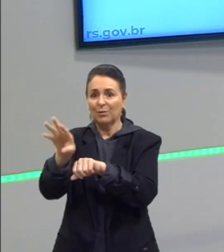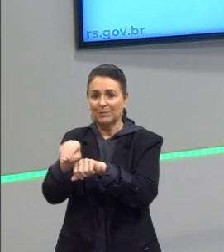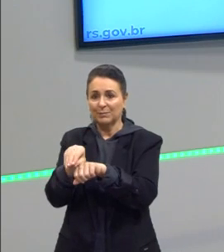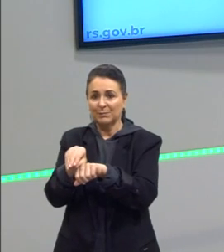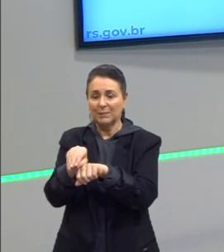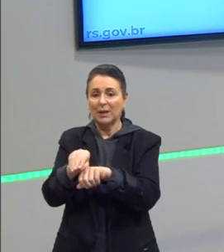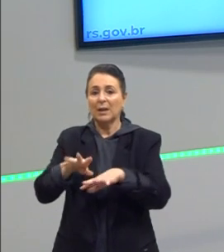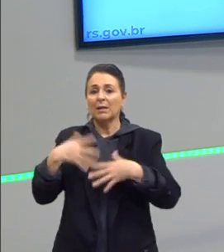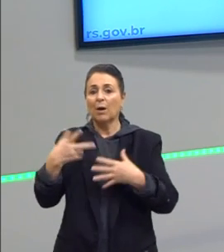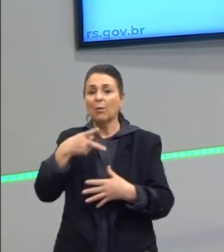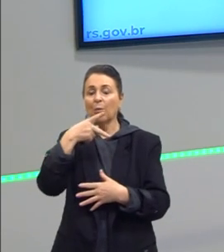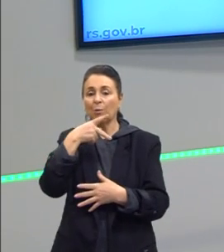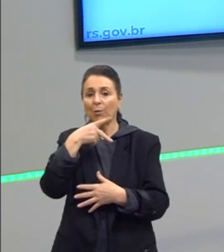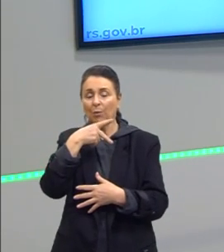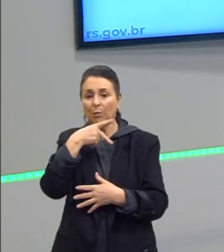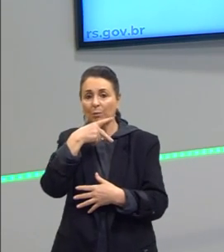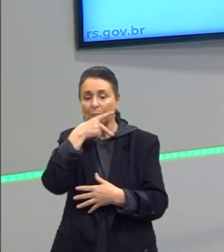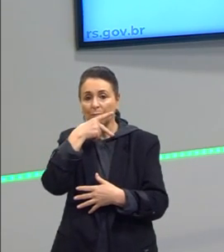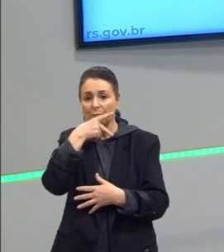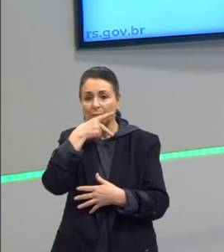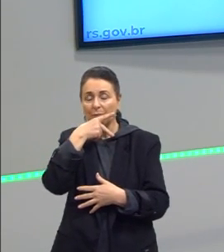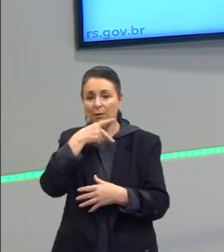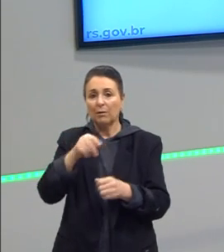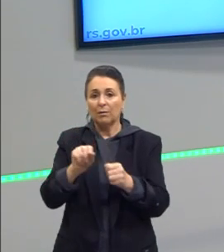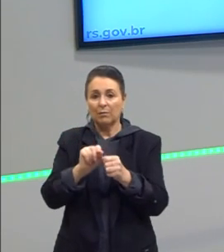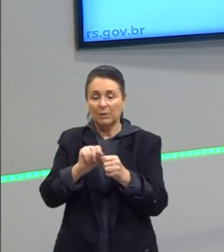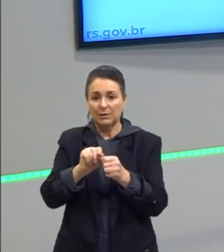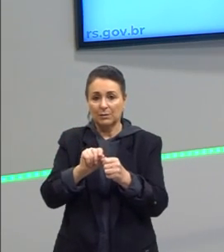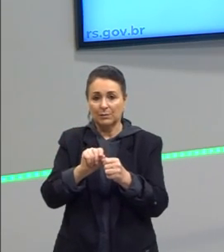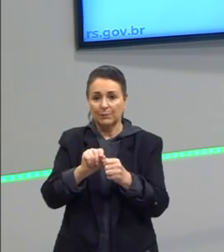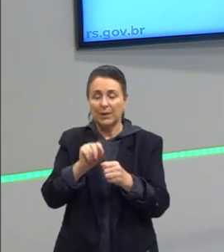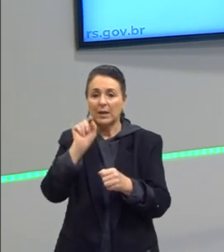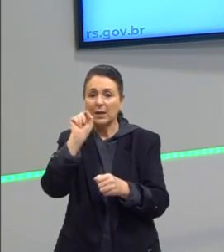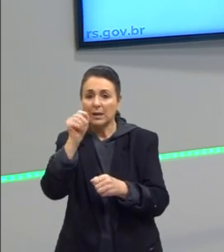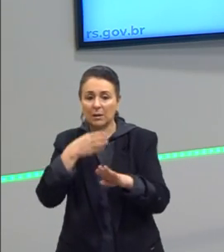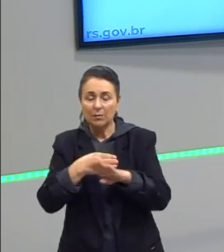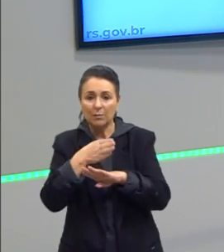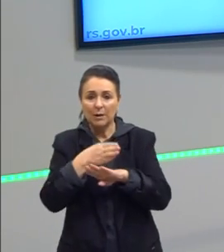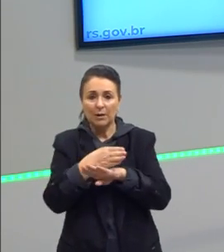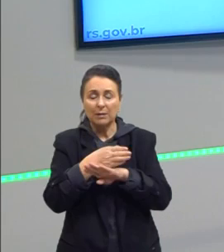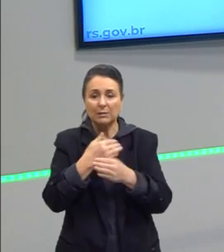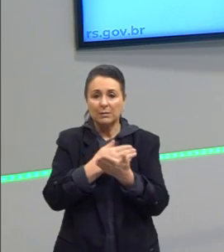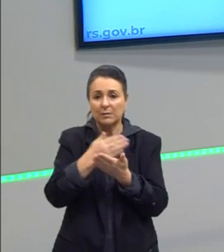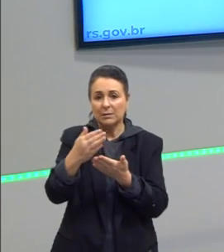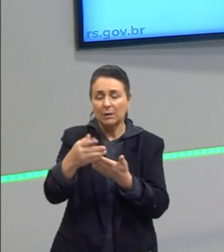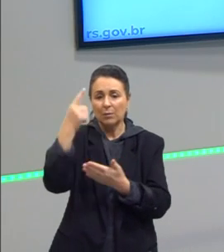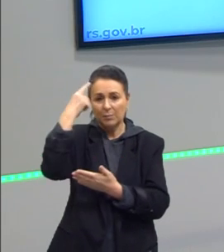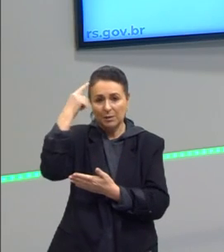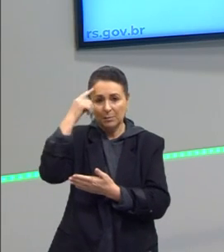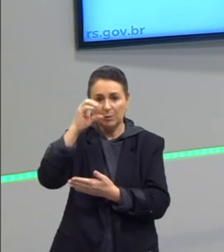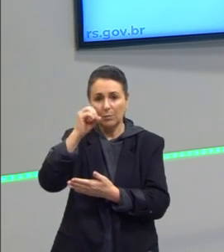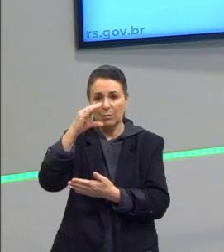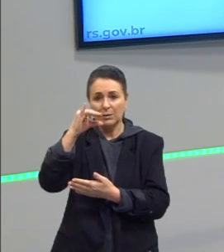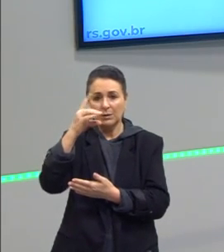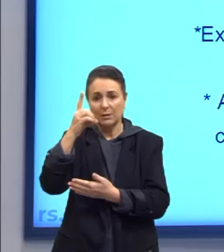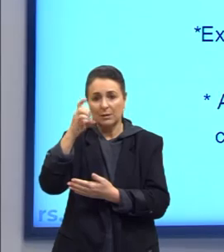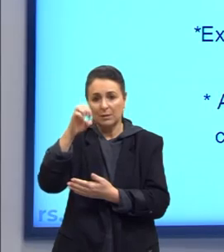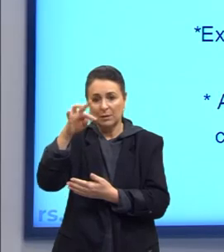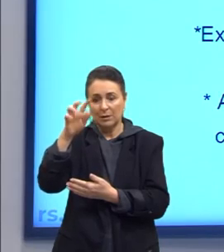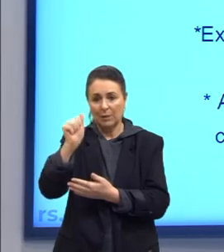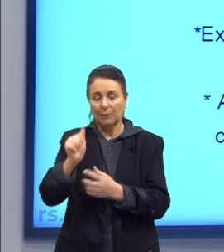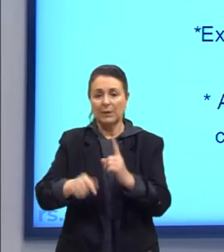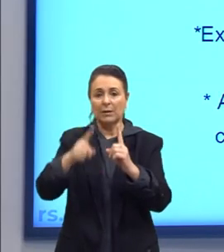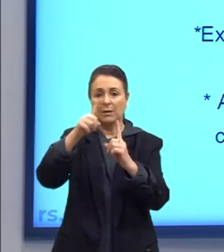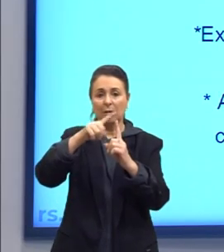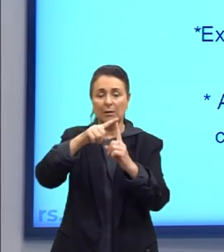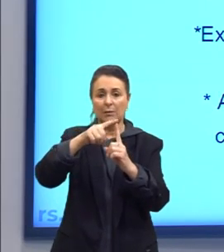Então, o Platão faz isso. É ele que introduz no pensamento ocidental essa maneira de pensar. A metafísica investiga